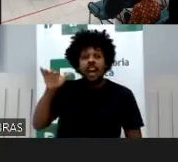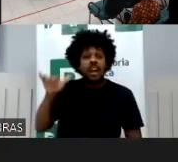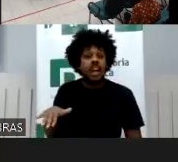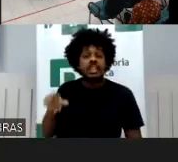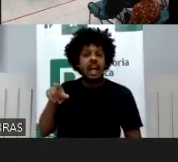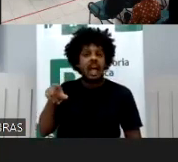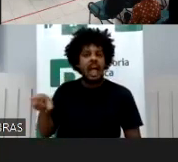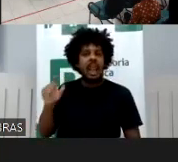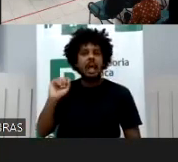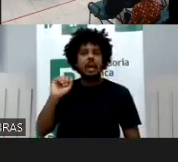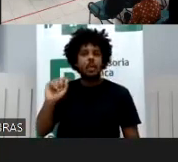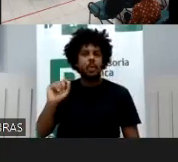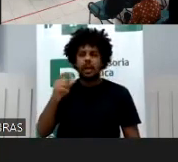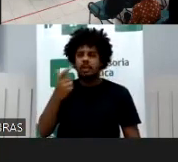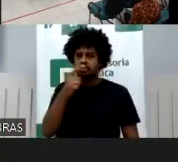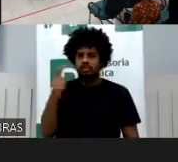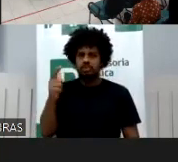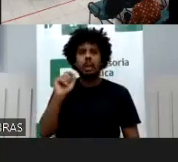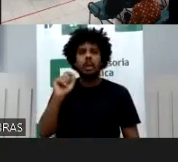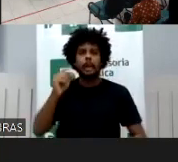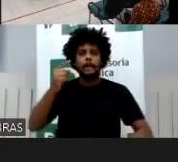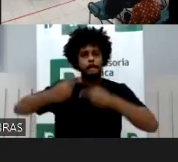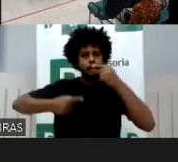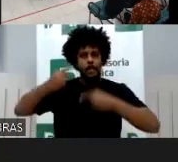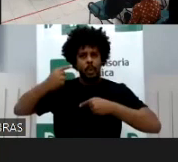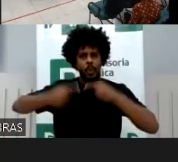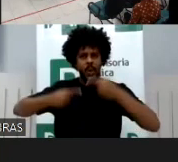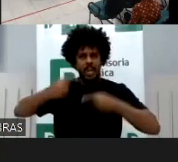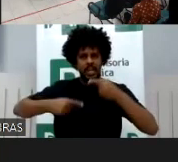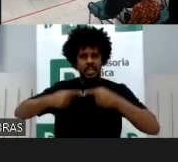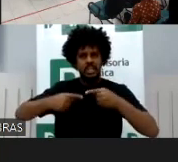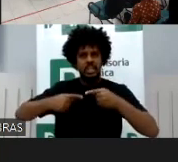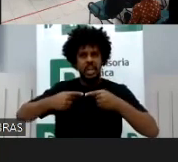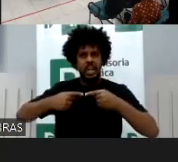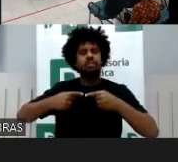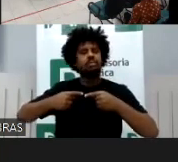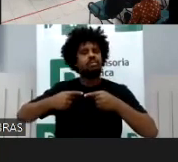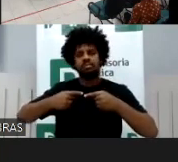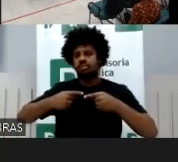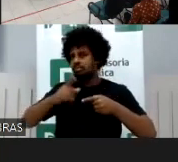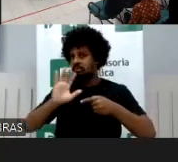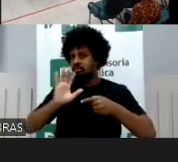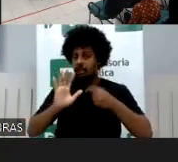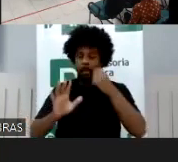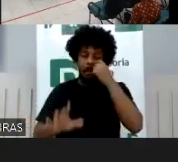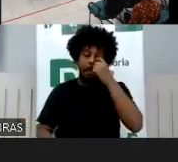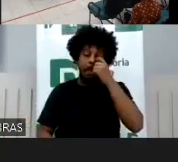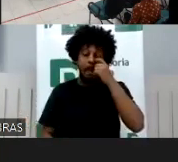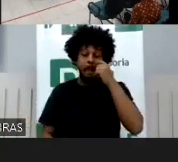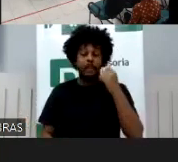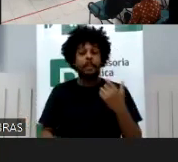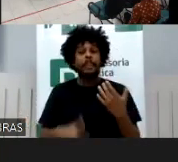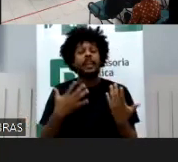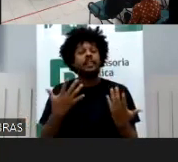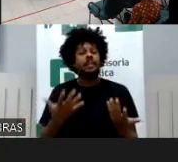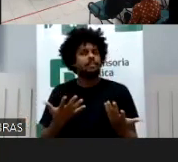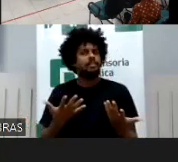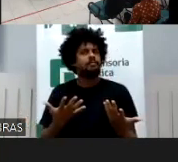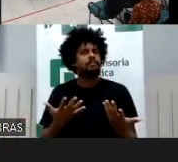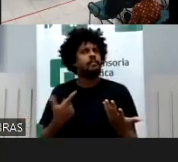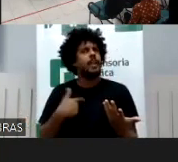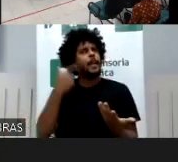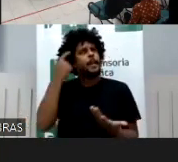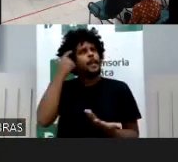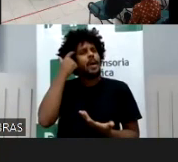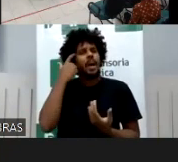porém, como diria Caetano Veloso, mas a vida é real e de viés, tem como controlar isso? Tem como